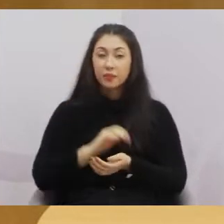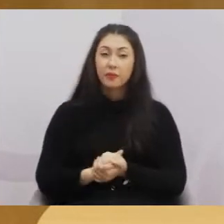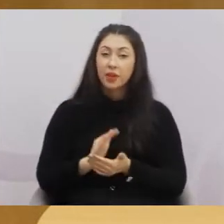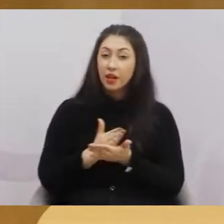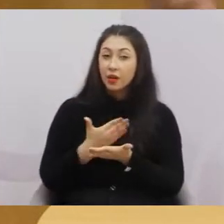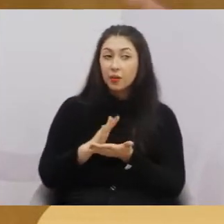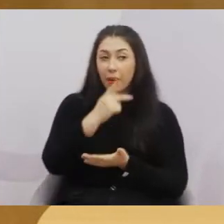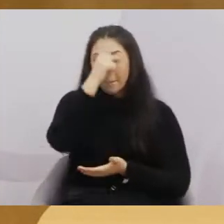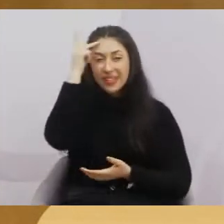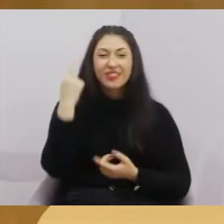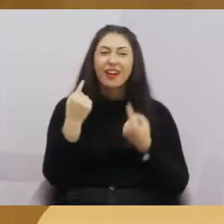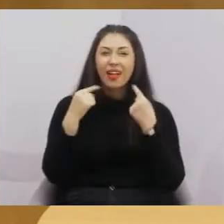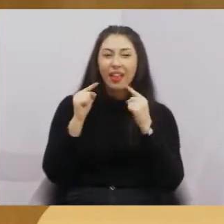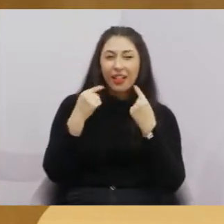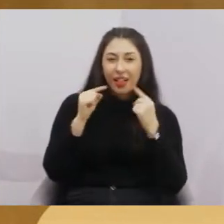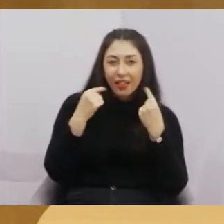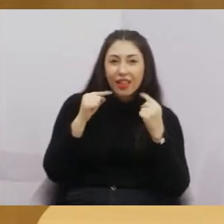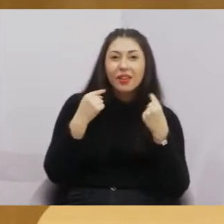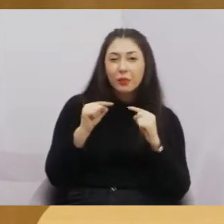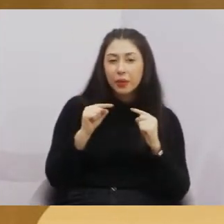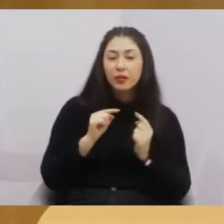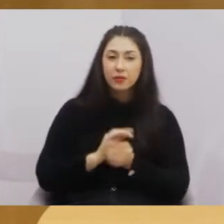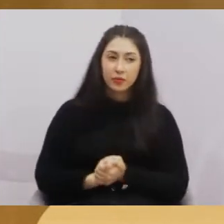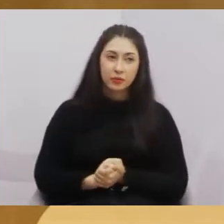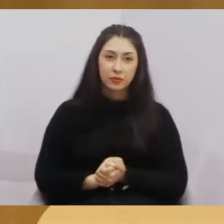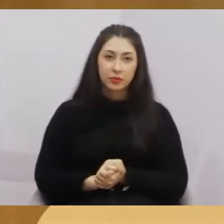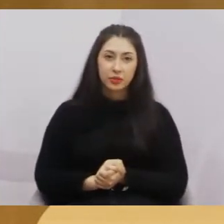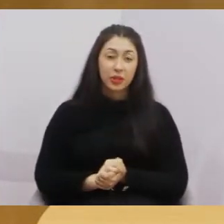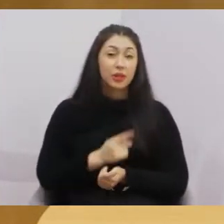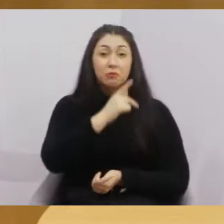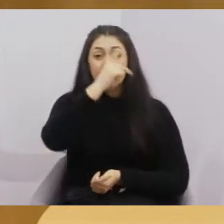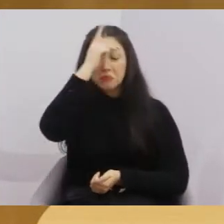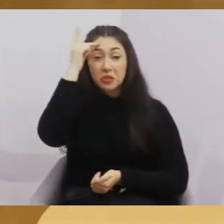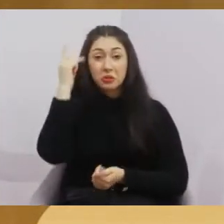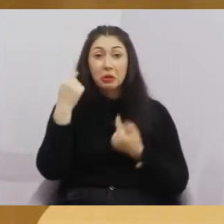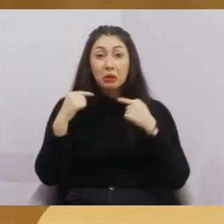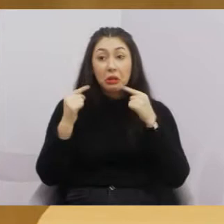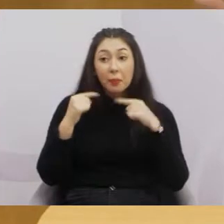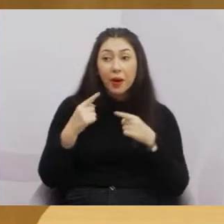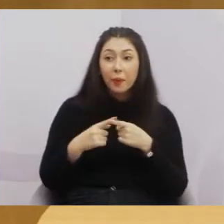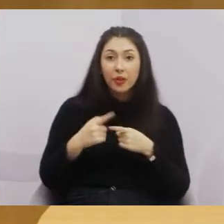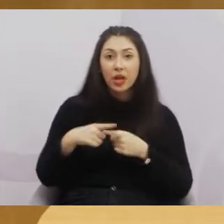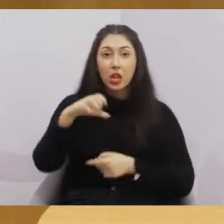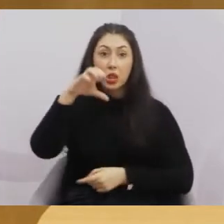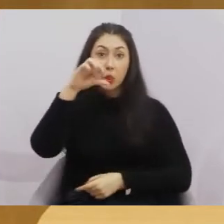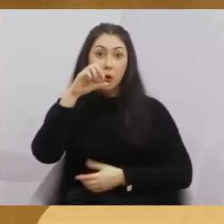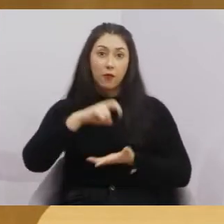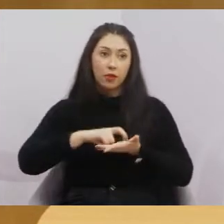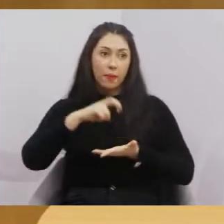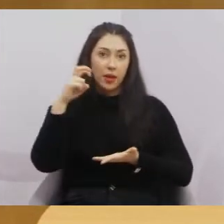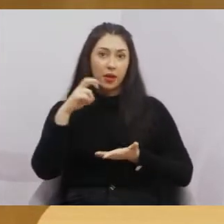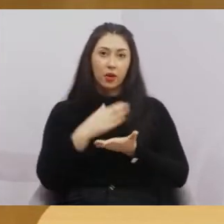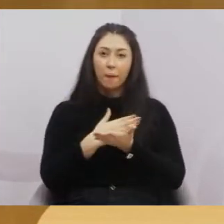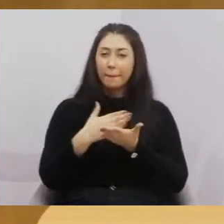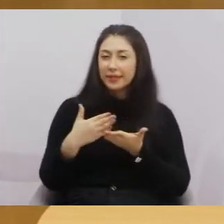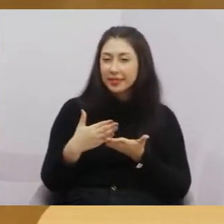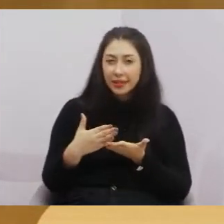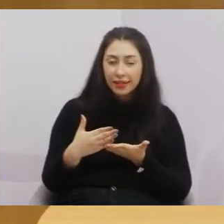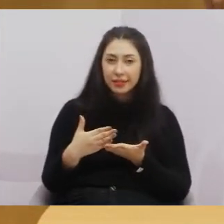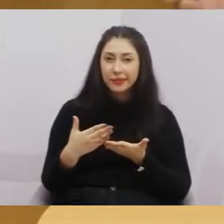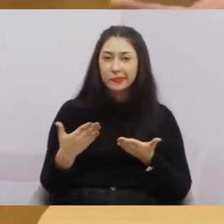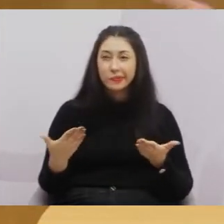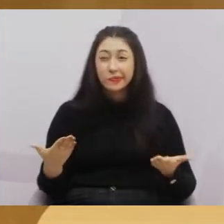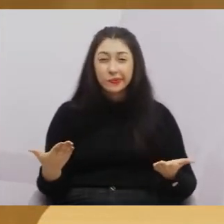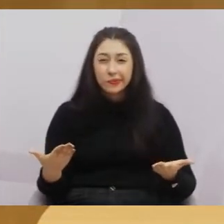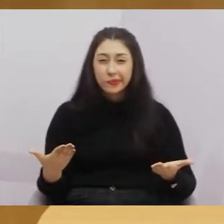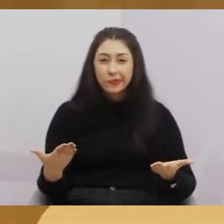pessoas criticavam muito essa casa. Muitas pessoas nos diziam que 9 horas da manhã começar a sessão de cama